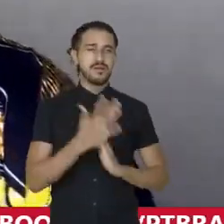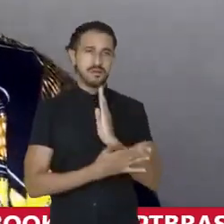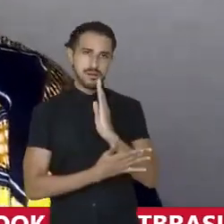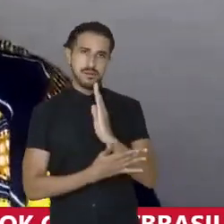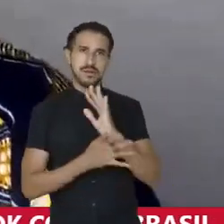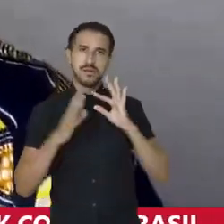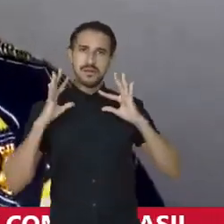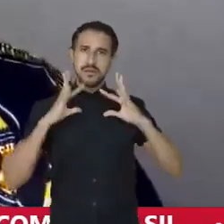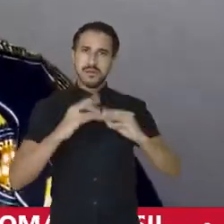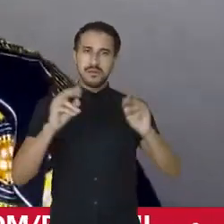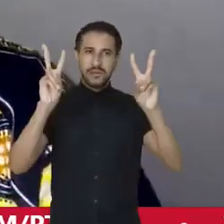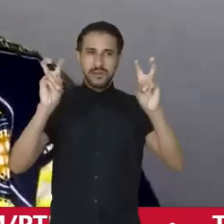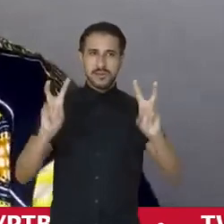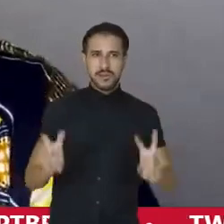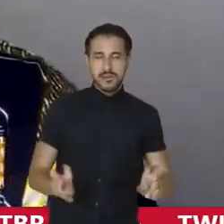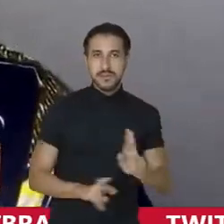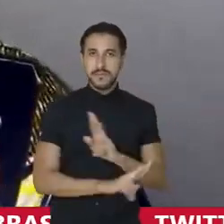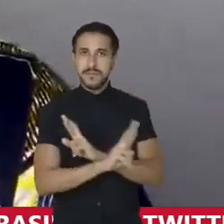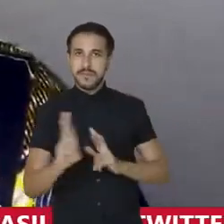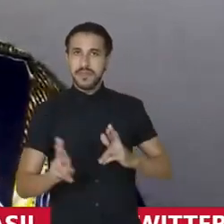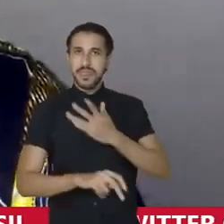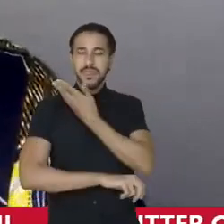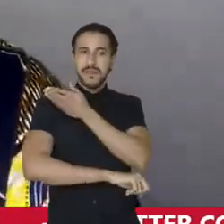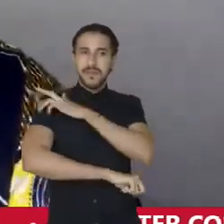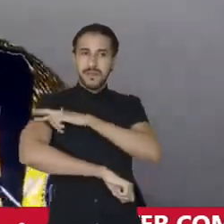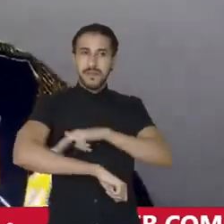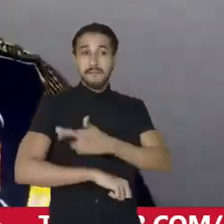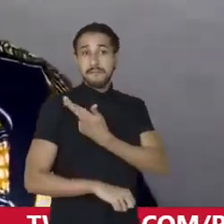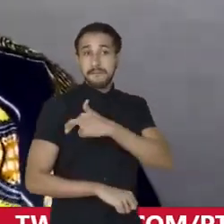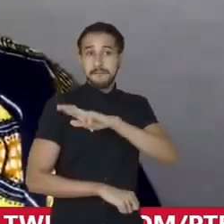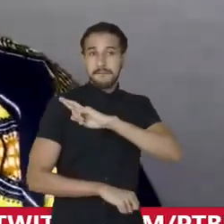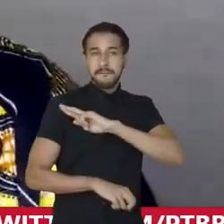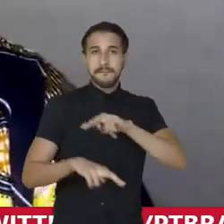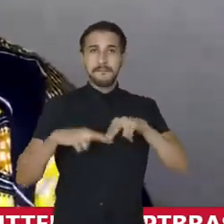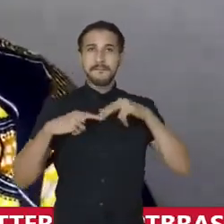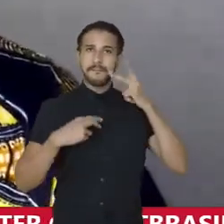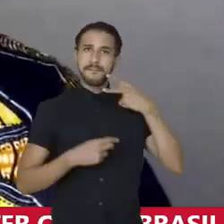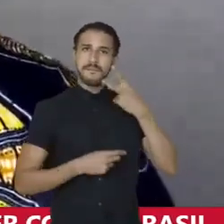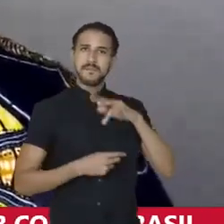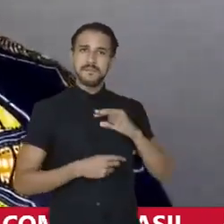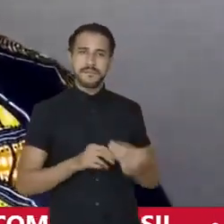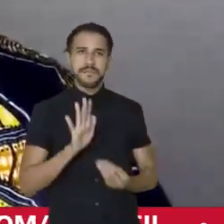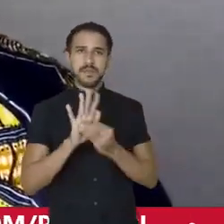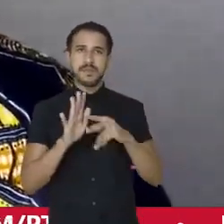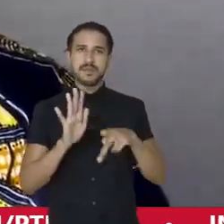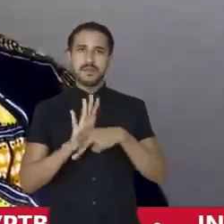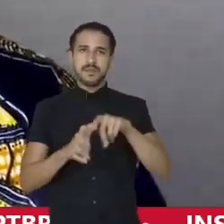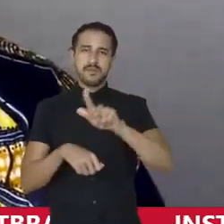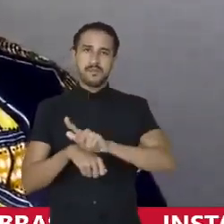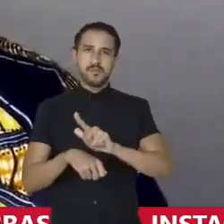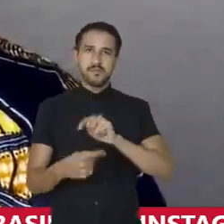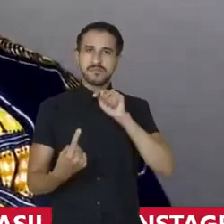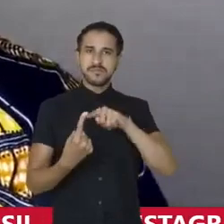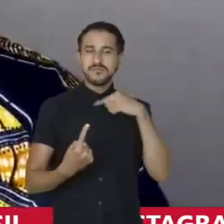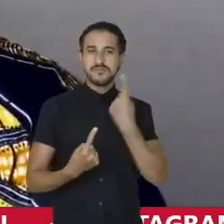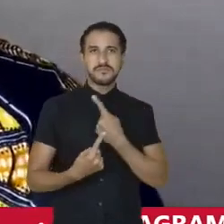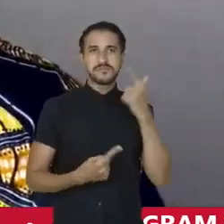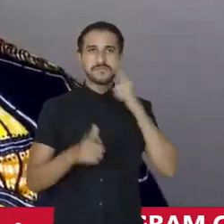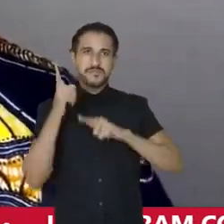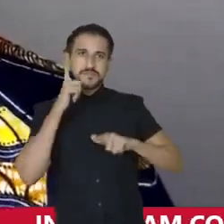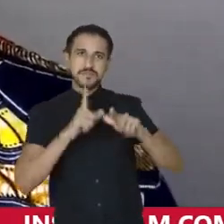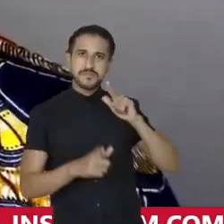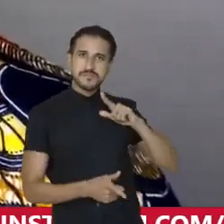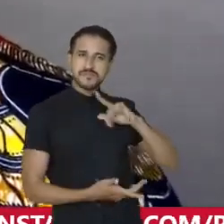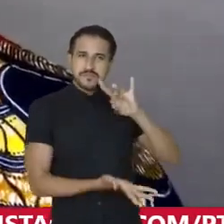todas as questões que envolvem o racismo religioso enquanto uma política ser implementada pela gestão para que a gente consiga ter